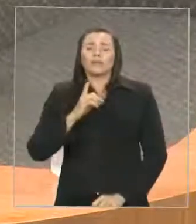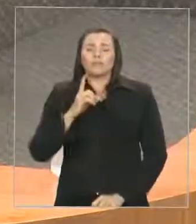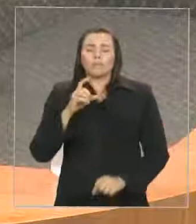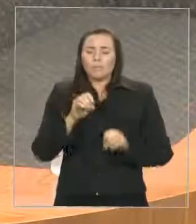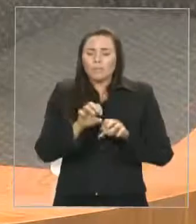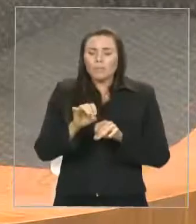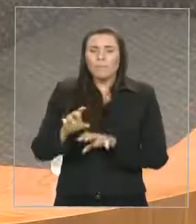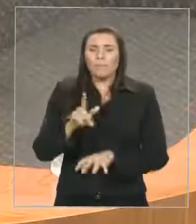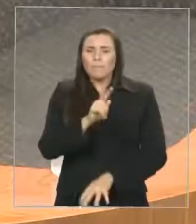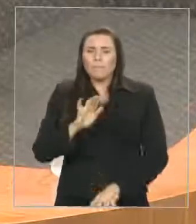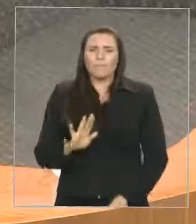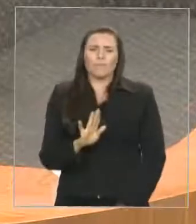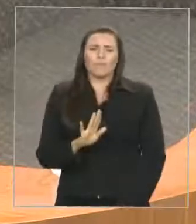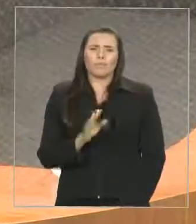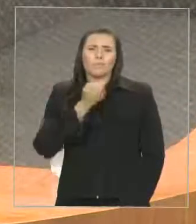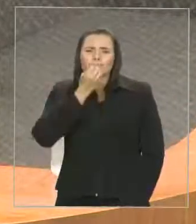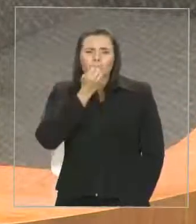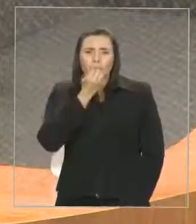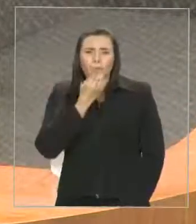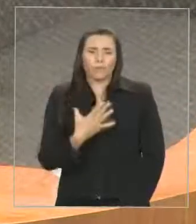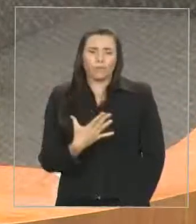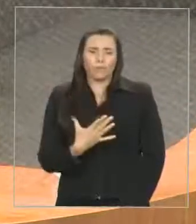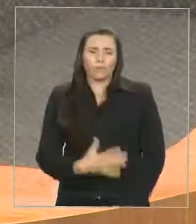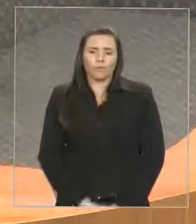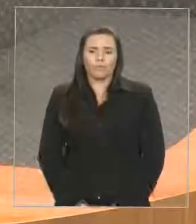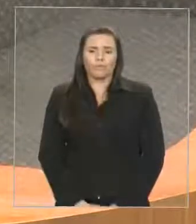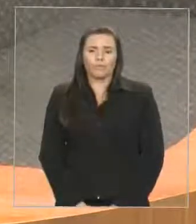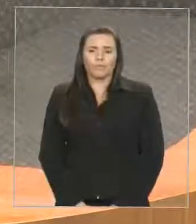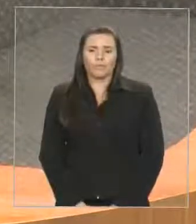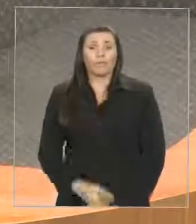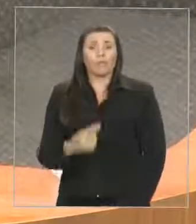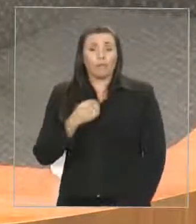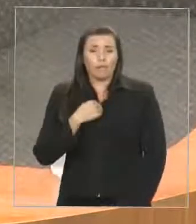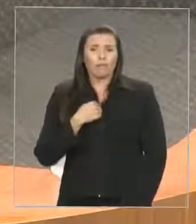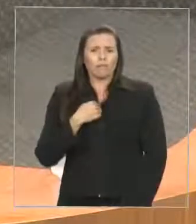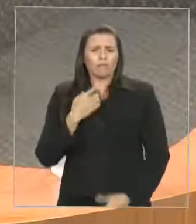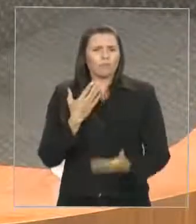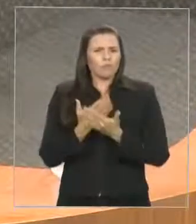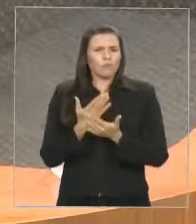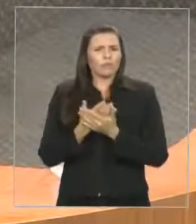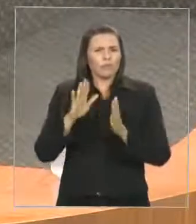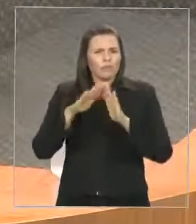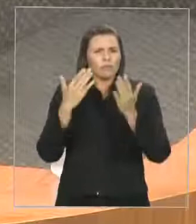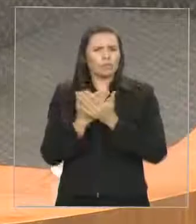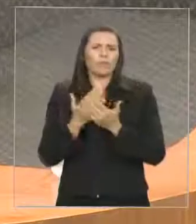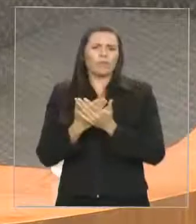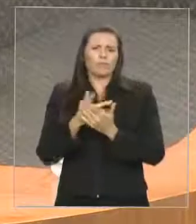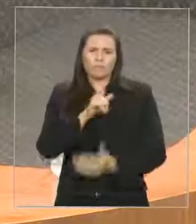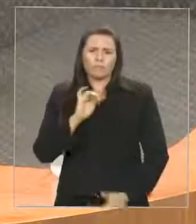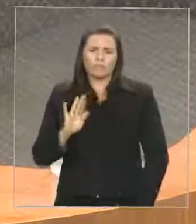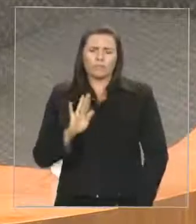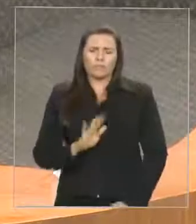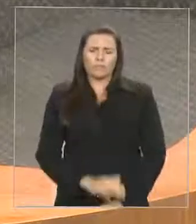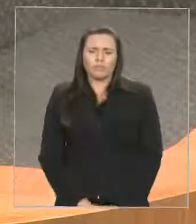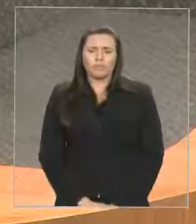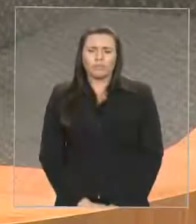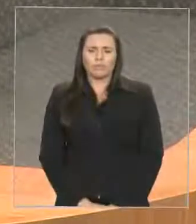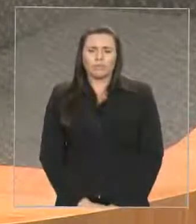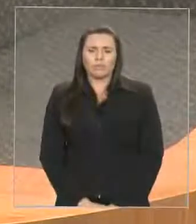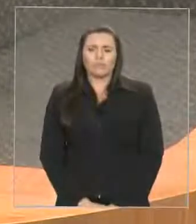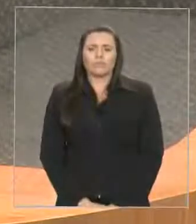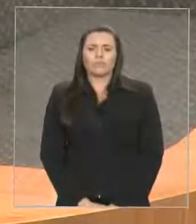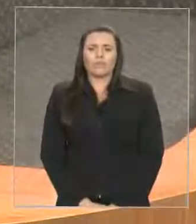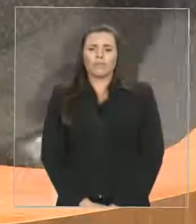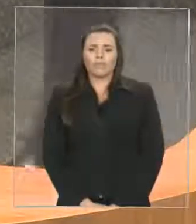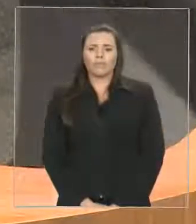pública. Um deputado que se alimentava, com a merenda escolar, com o alimento